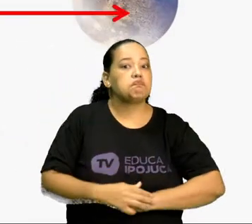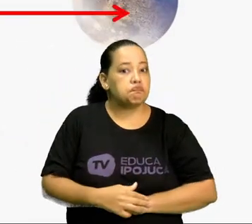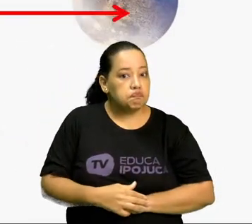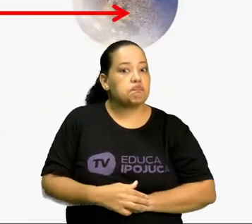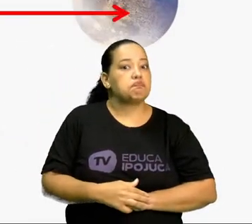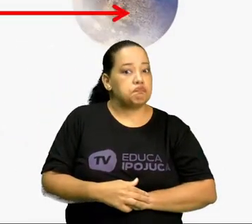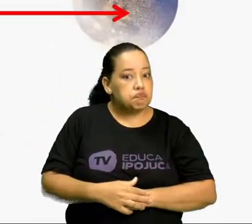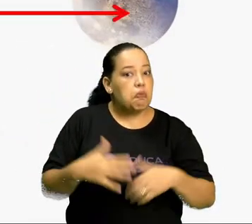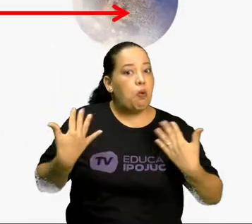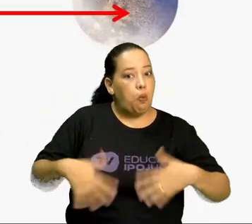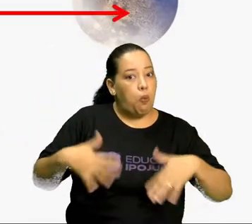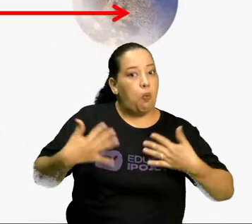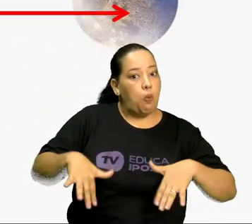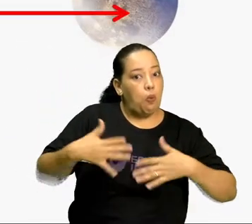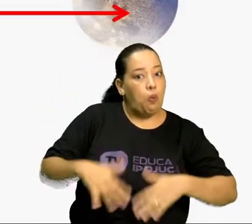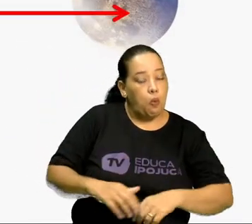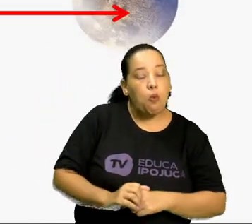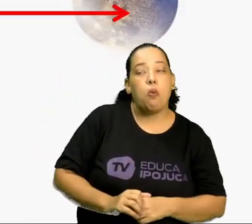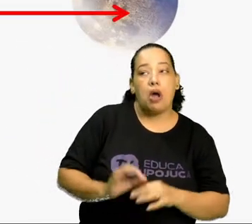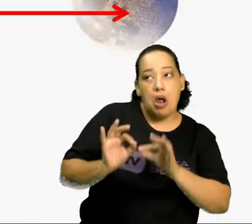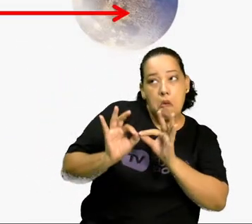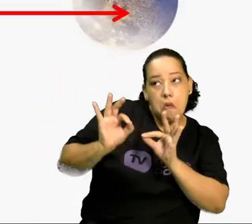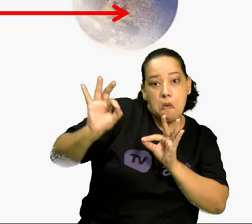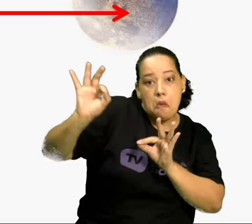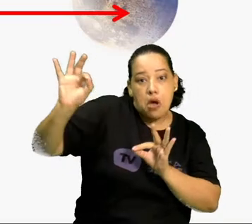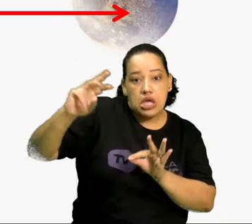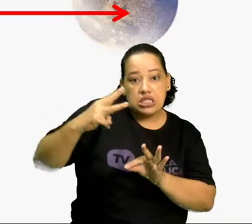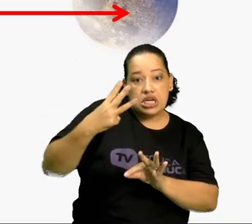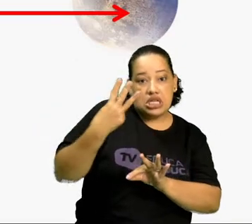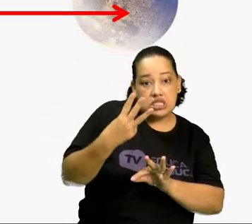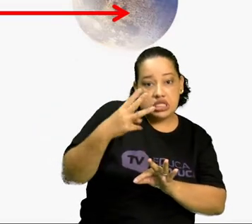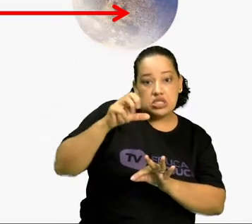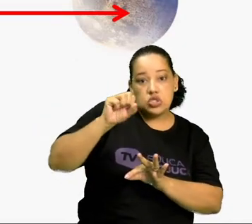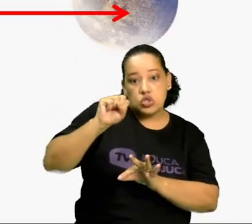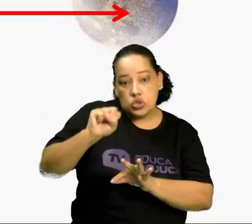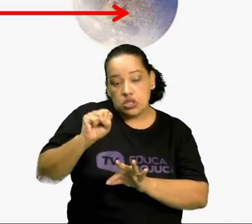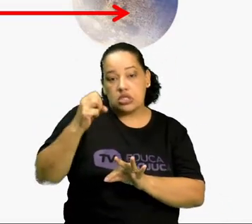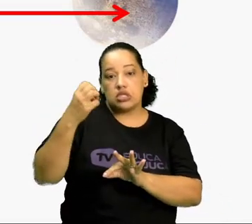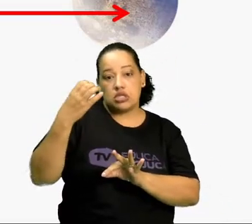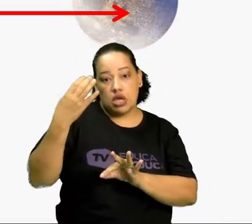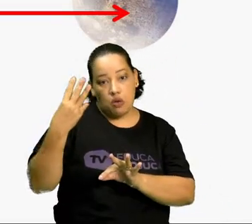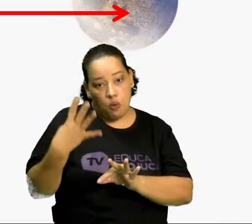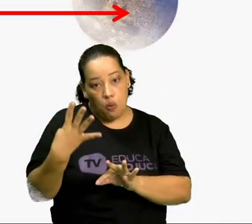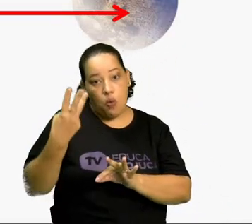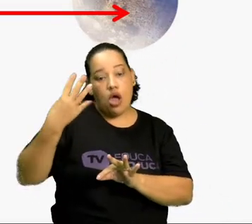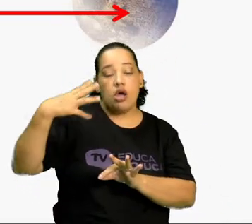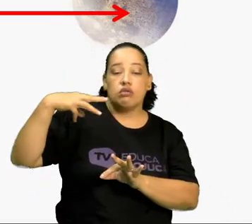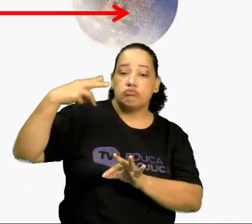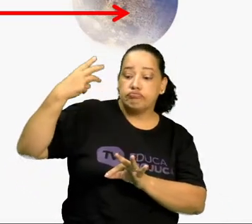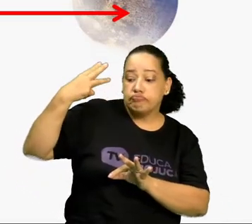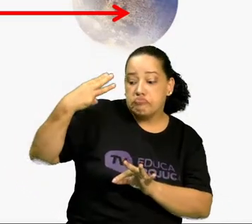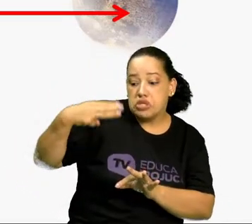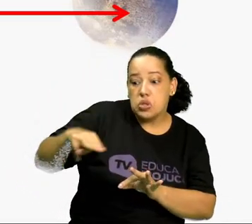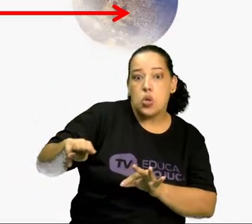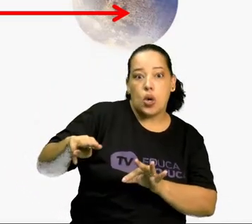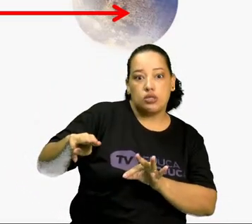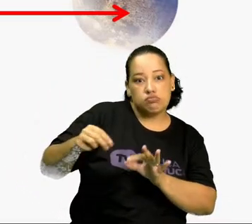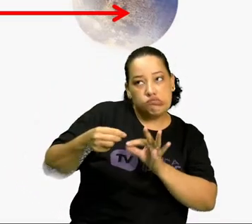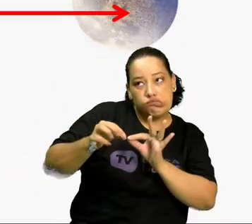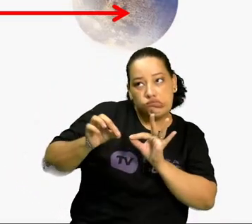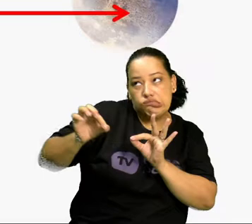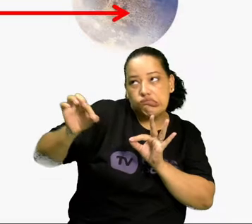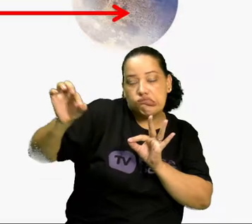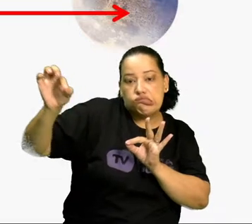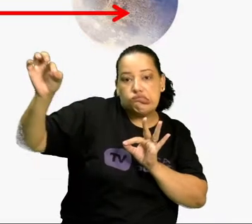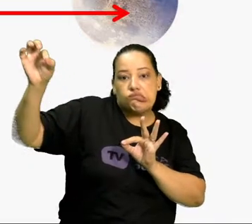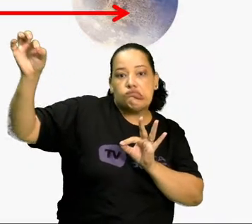distância entre uma e outra, 384 milhões de metros. Aí é um exemplo de